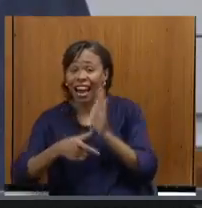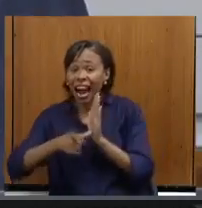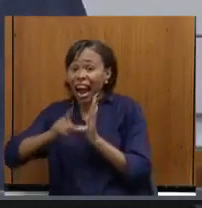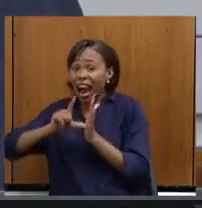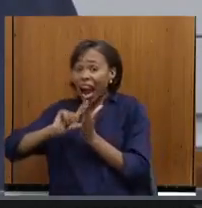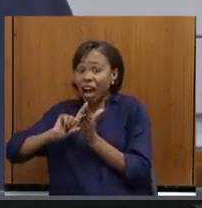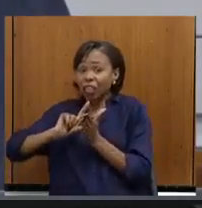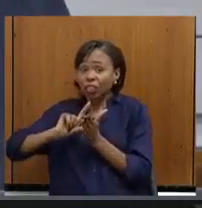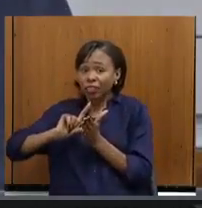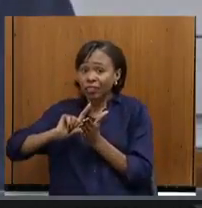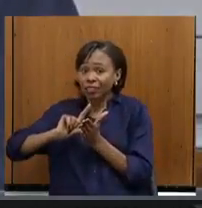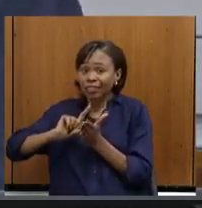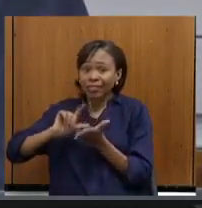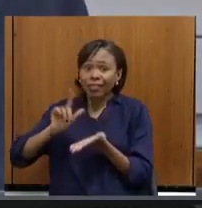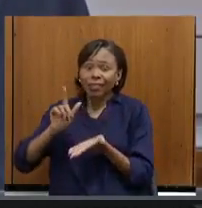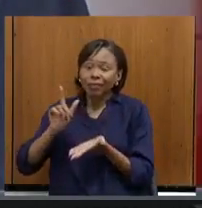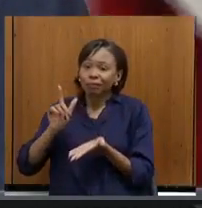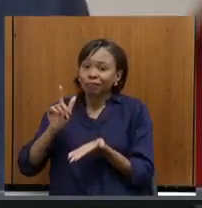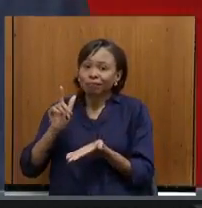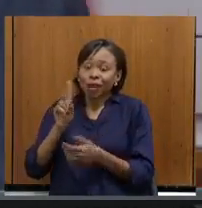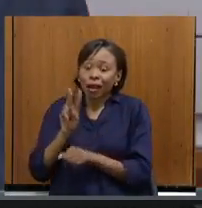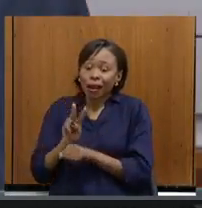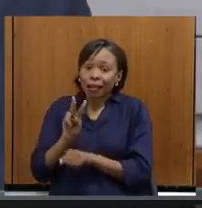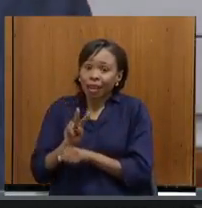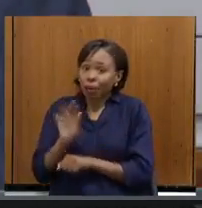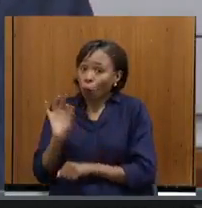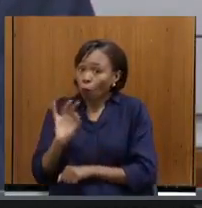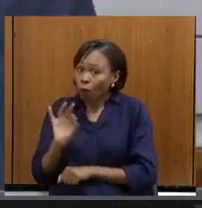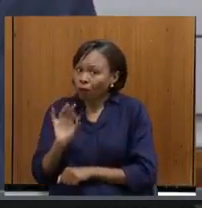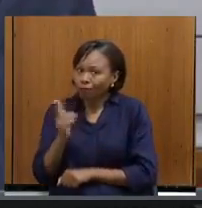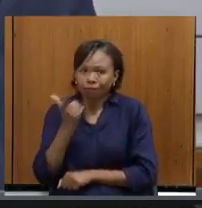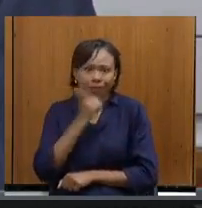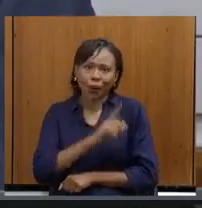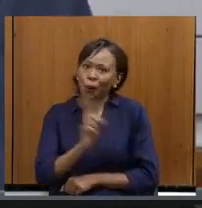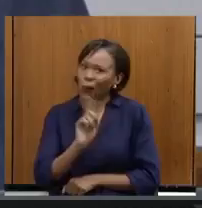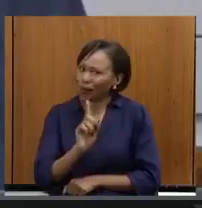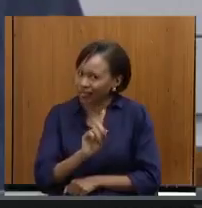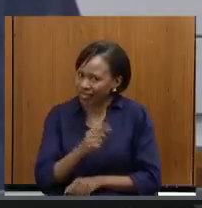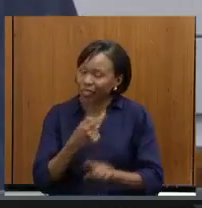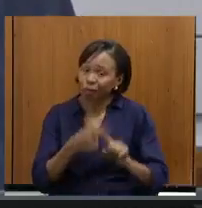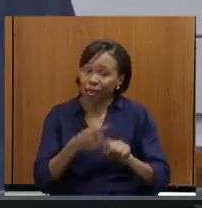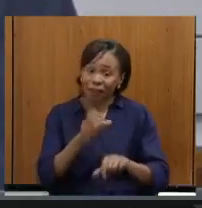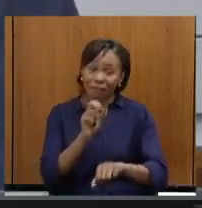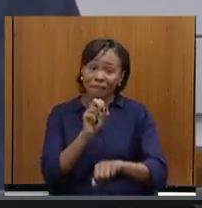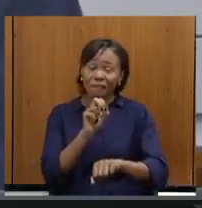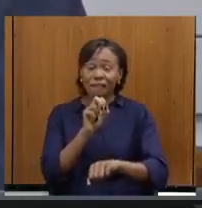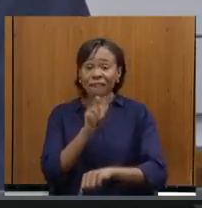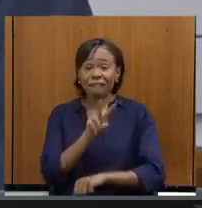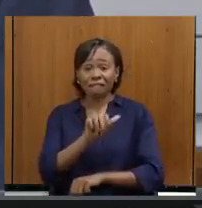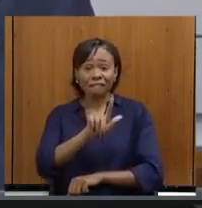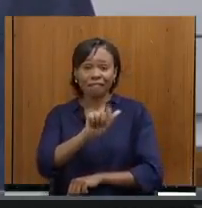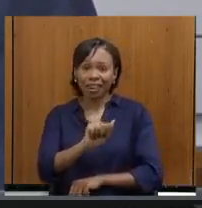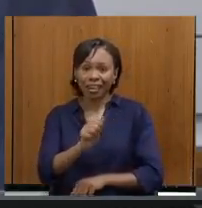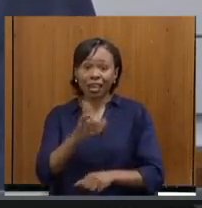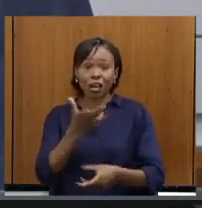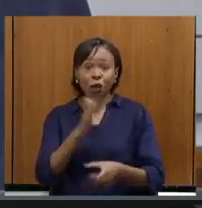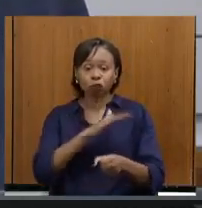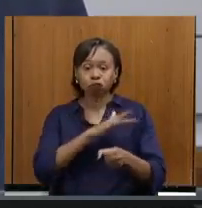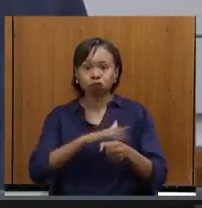nenhum, porque nós não vamos conseguir vaga. Os nossos hotéis estão repletos e praticamente com ocupações